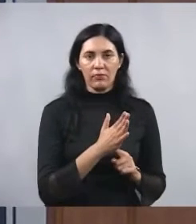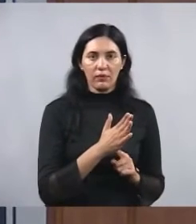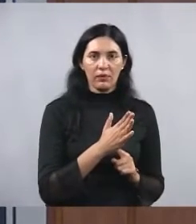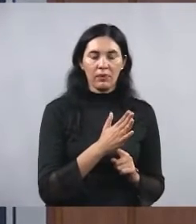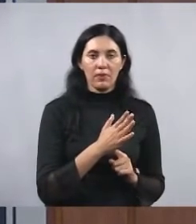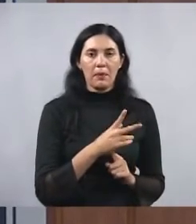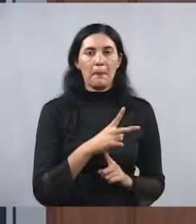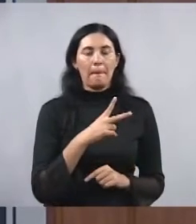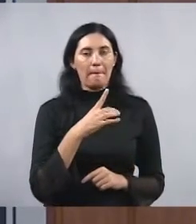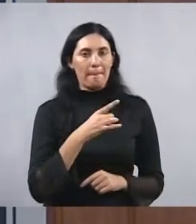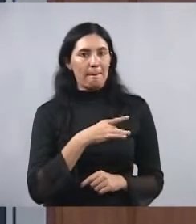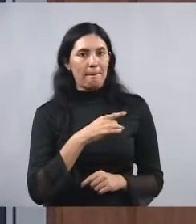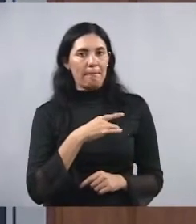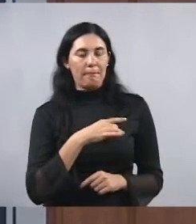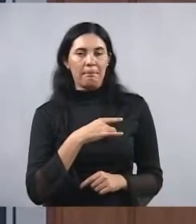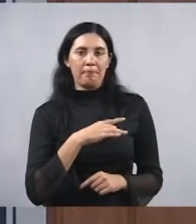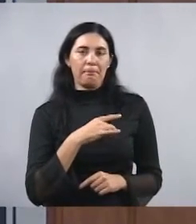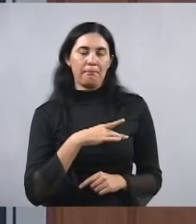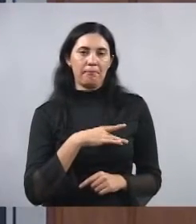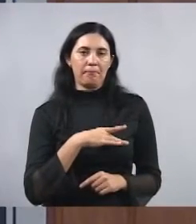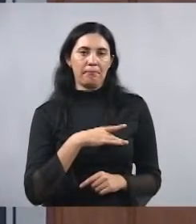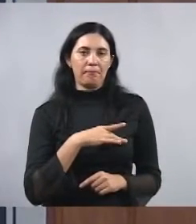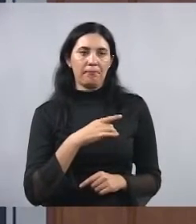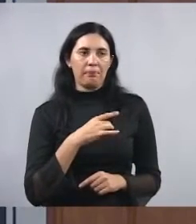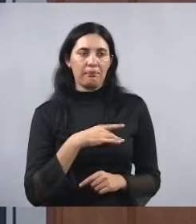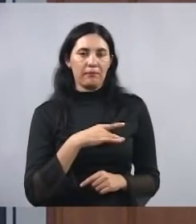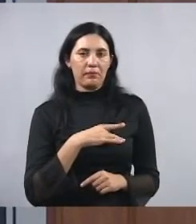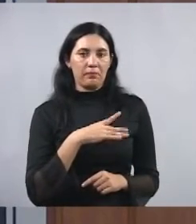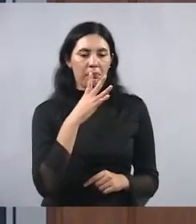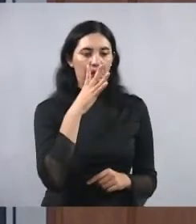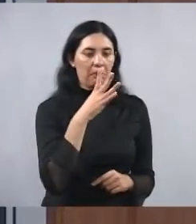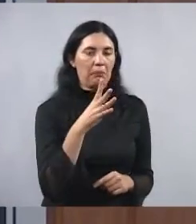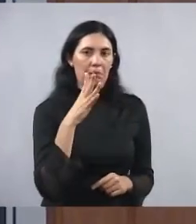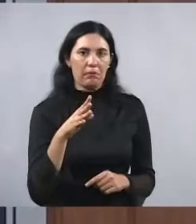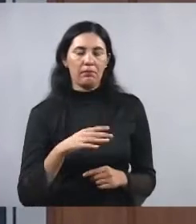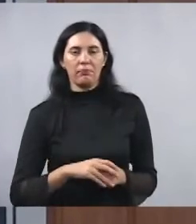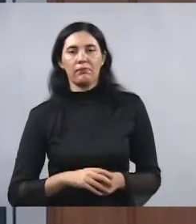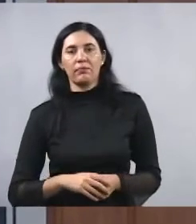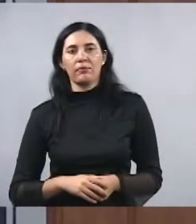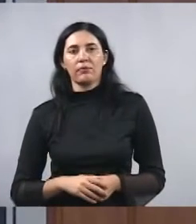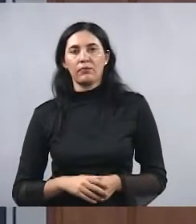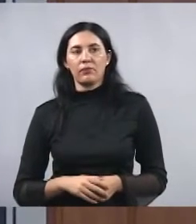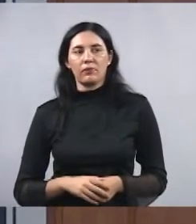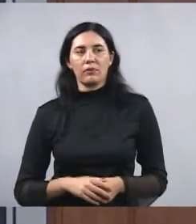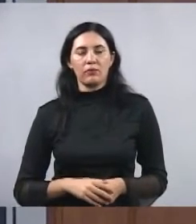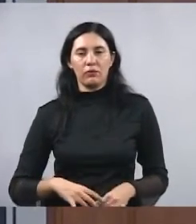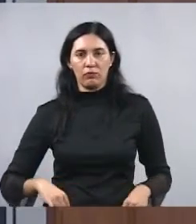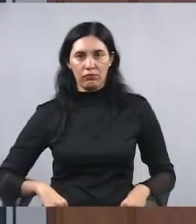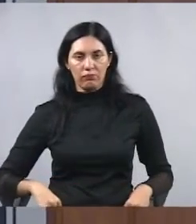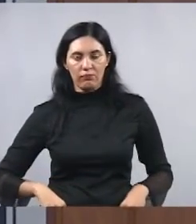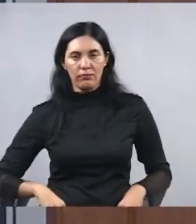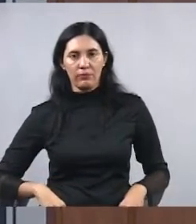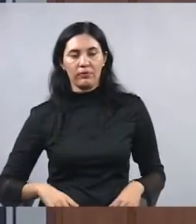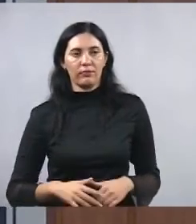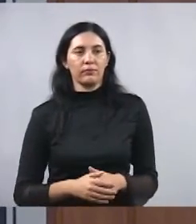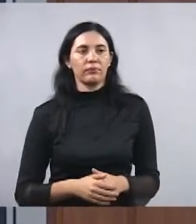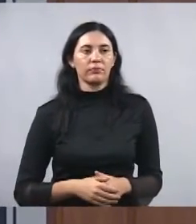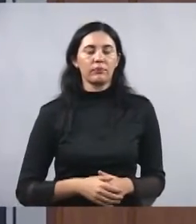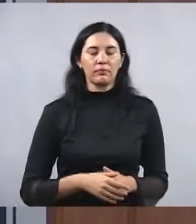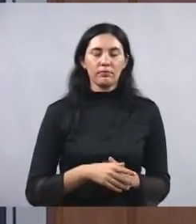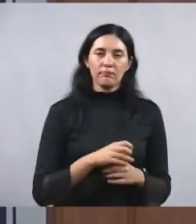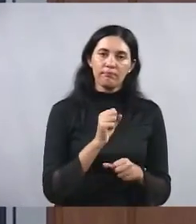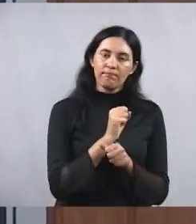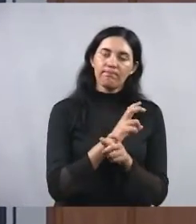o medo continua. Nós precisamos mudar um pouco esse quadro. Então, eu espero que a gente tenha a resposta ao